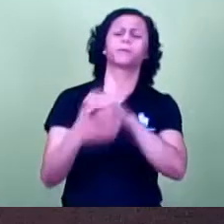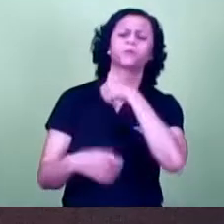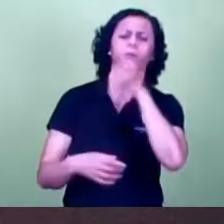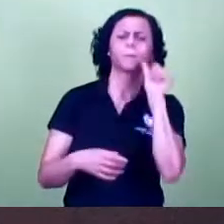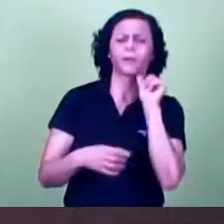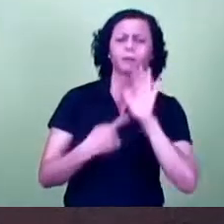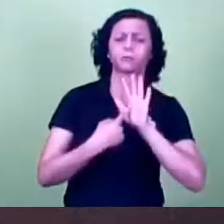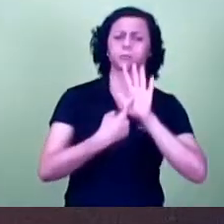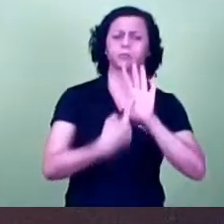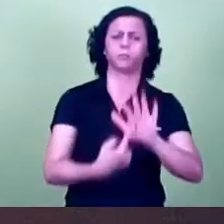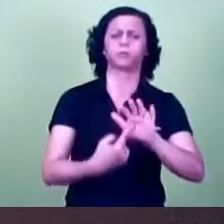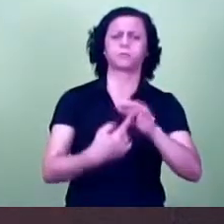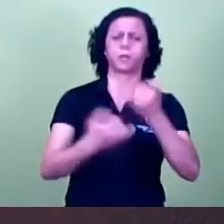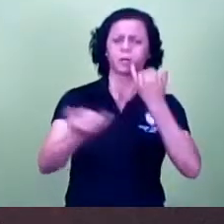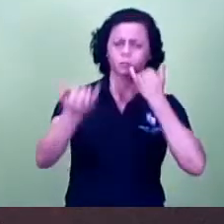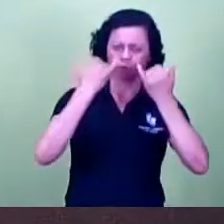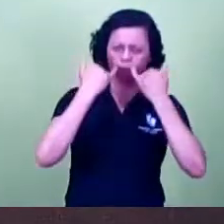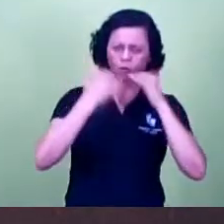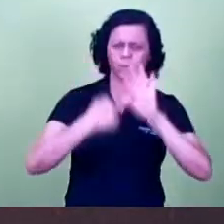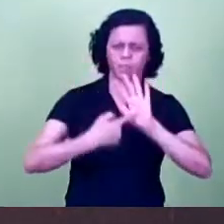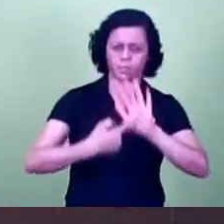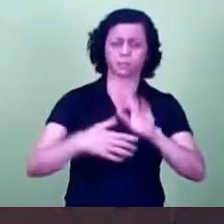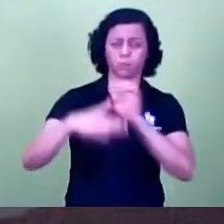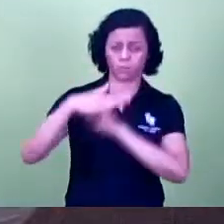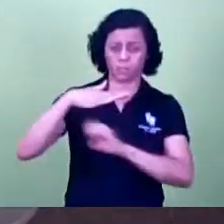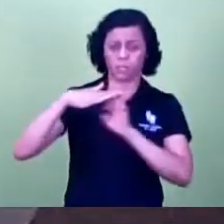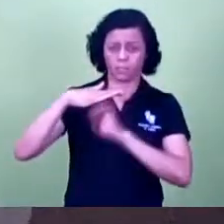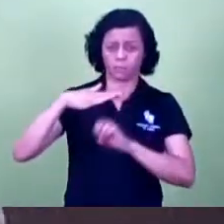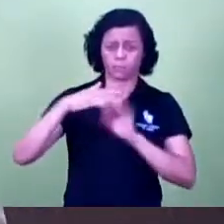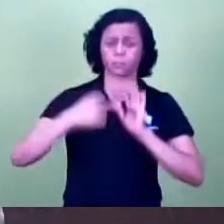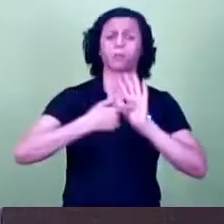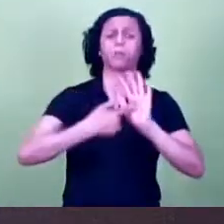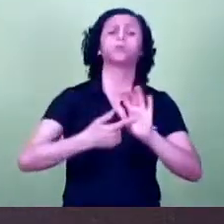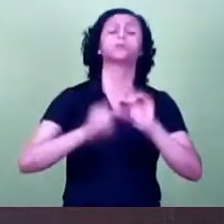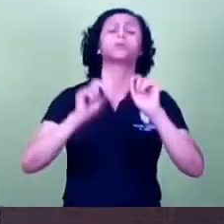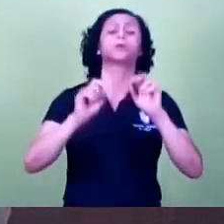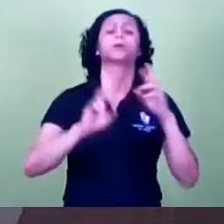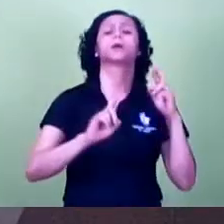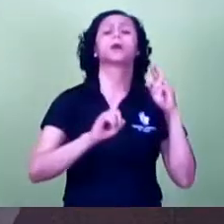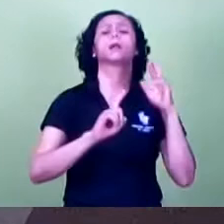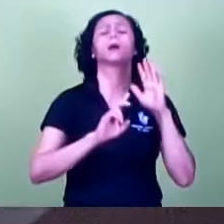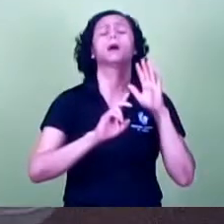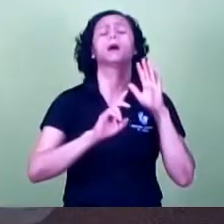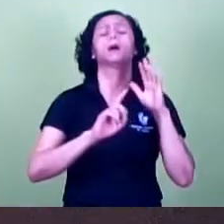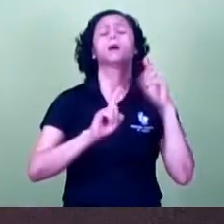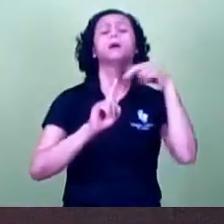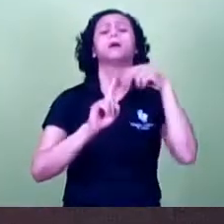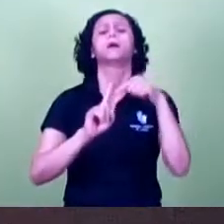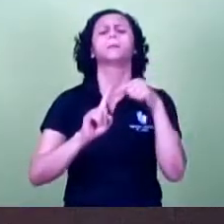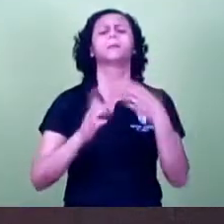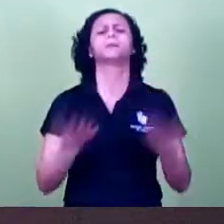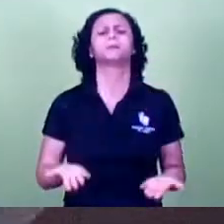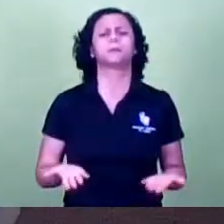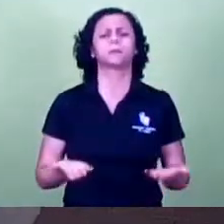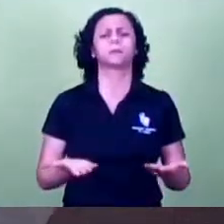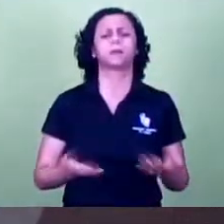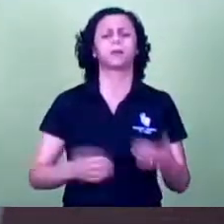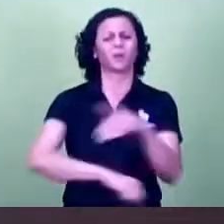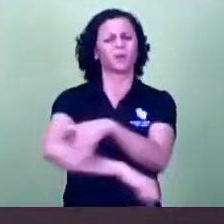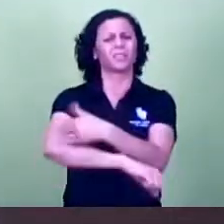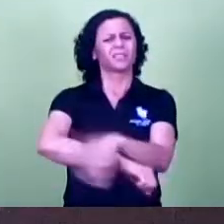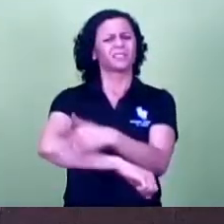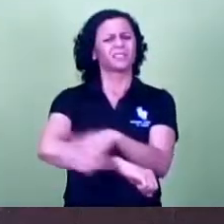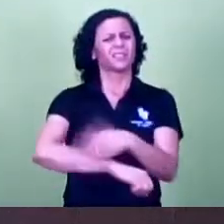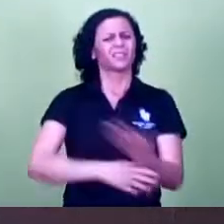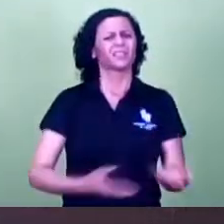essa questão da empresa mostrando o que ela representa, parece até uma brincadeira, os endereços, tudo aquilo